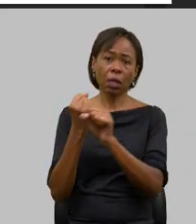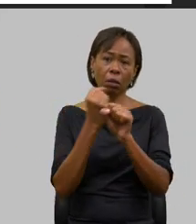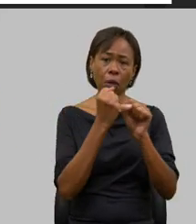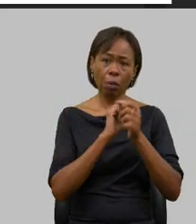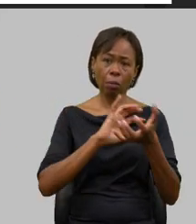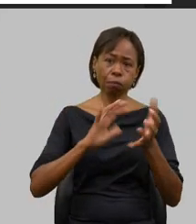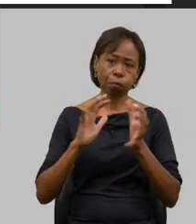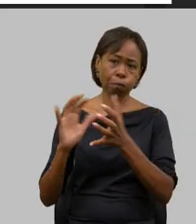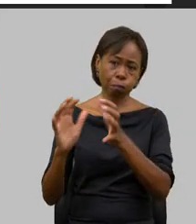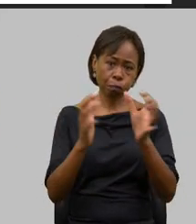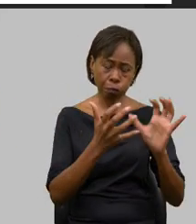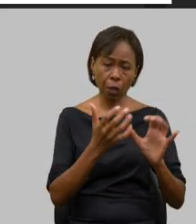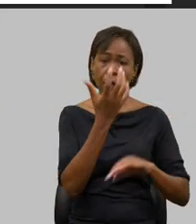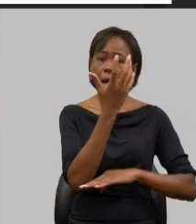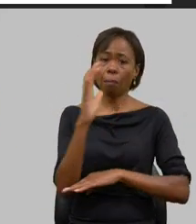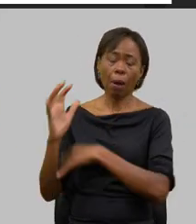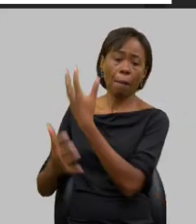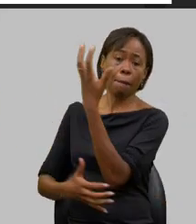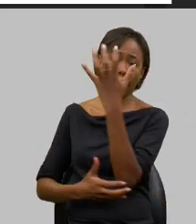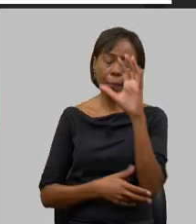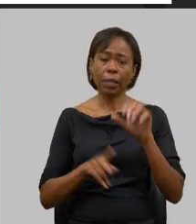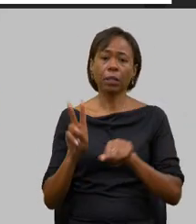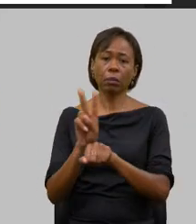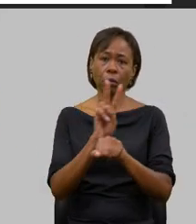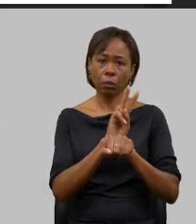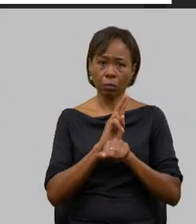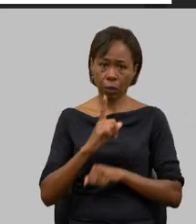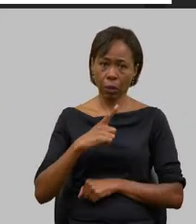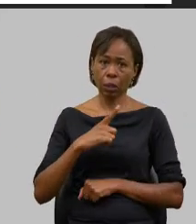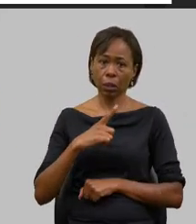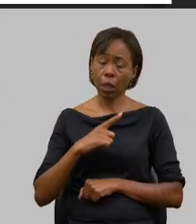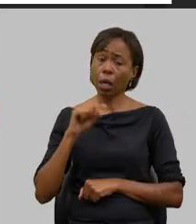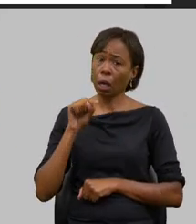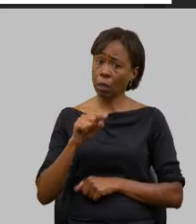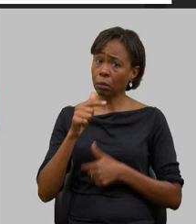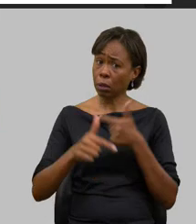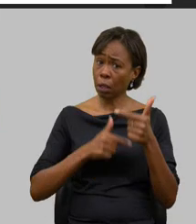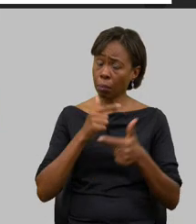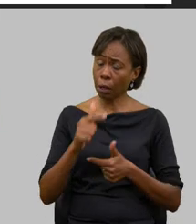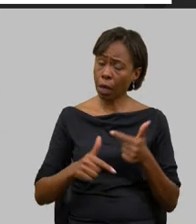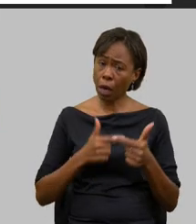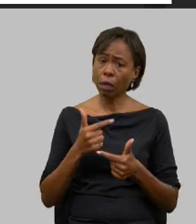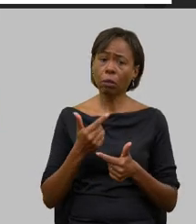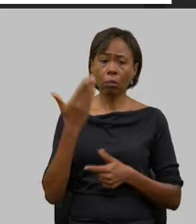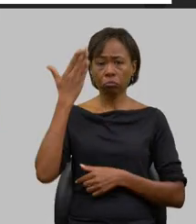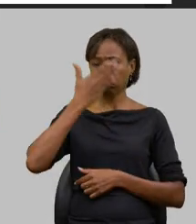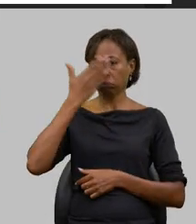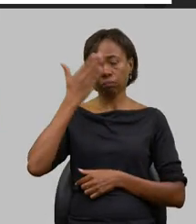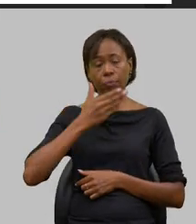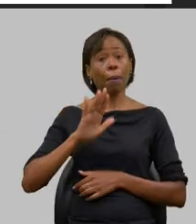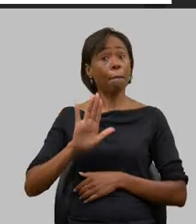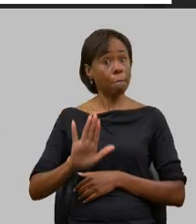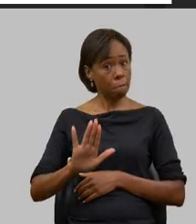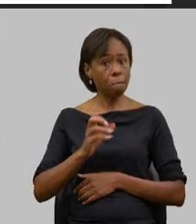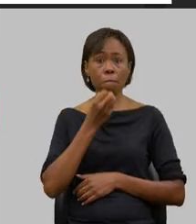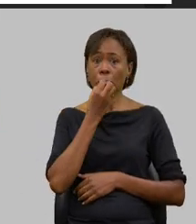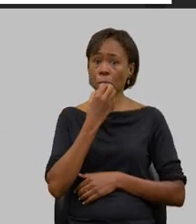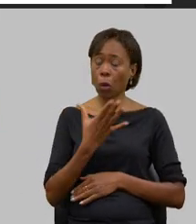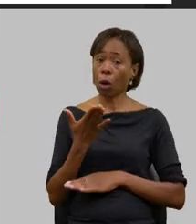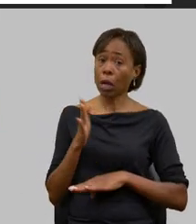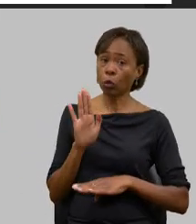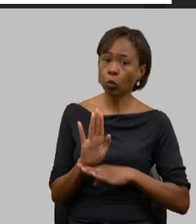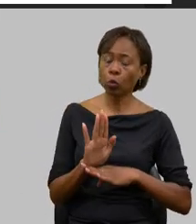e 38 quilômetros de matas preservadas no topo do morro esse é um trabalho silencioso mas é um trabalho que agrega muito na questão